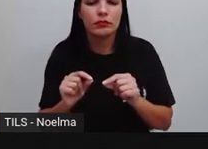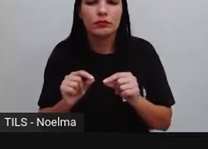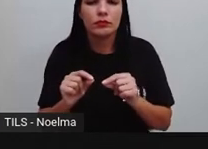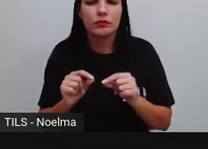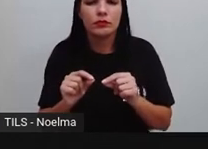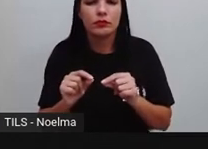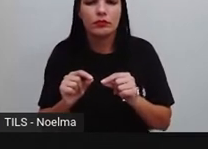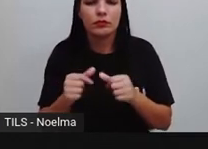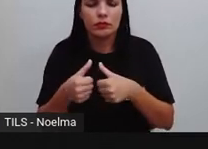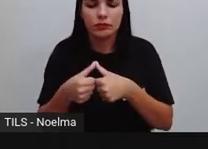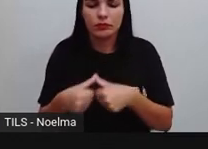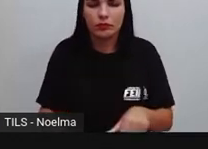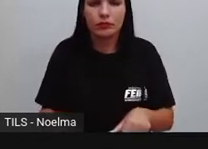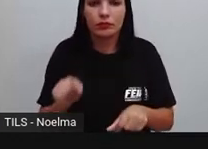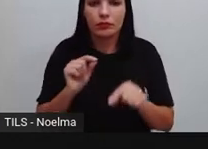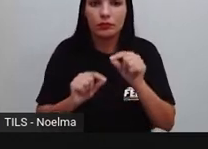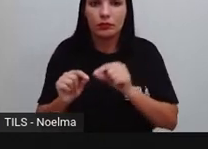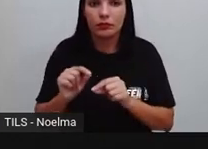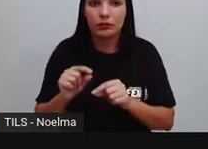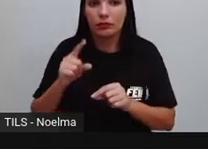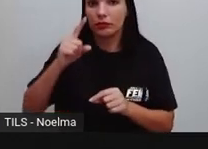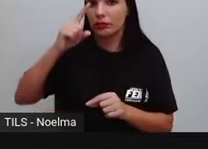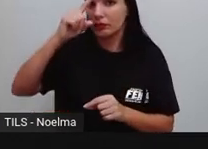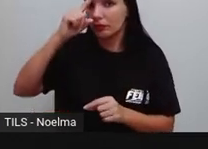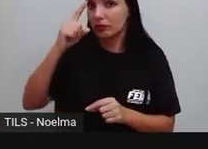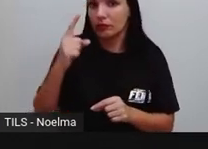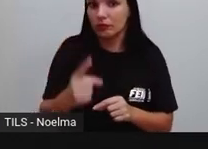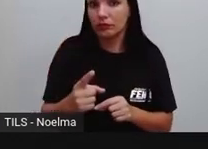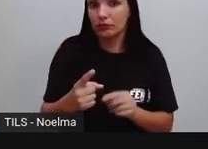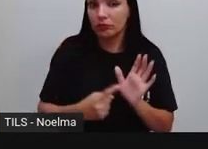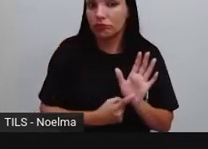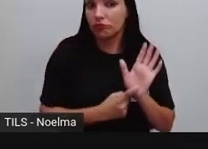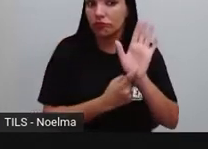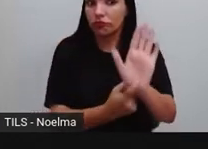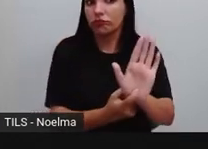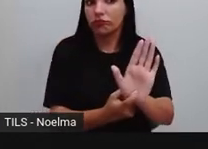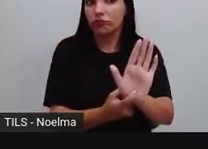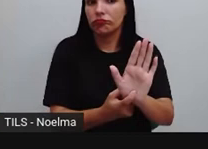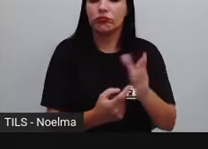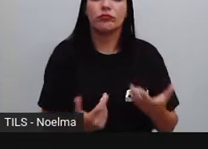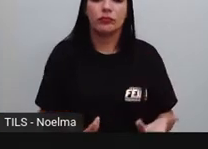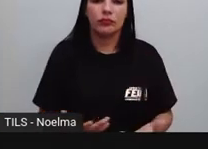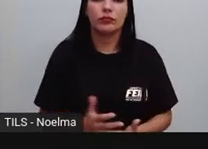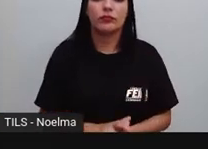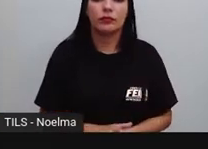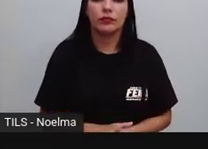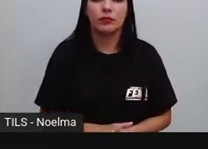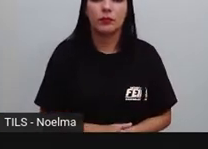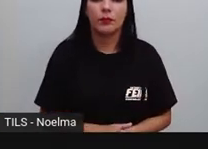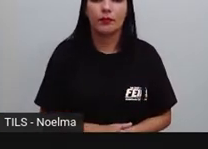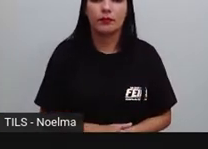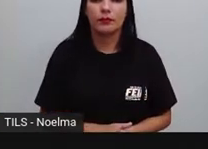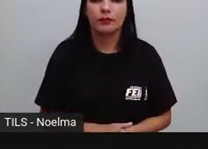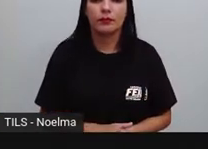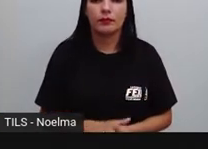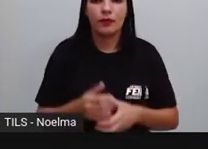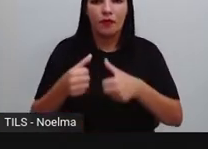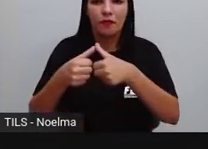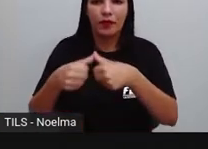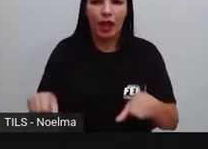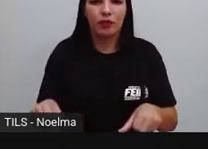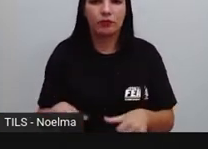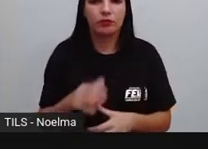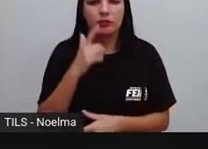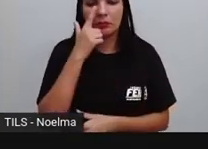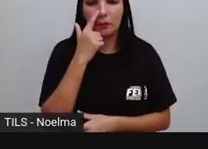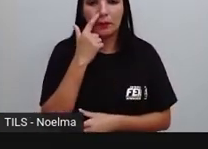Indicam, indicação, indicar, mostra, mostrar, fica, ficar.